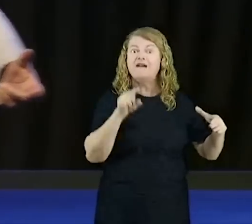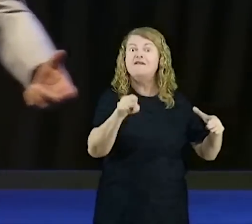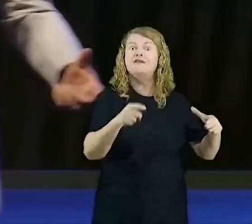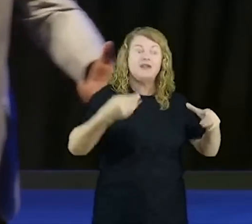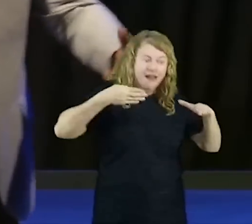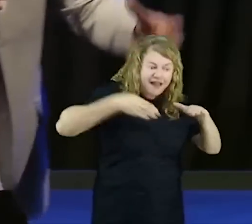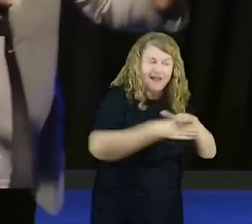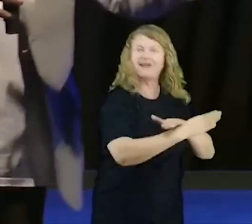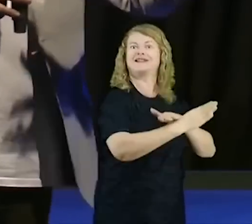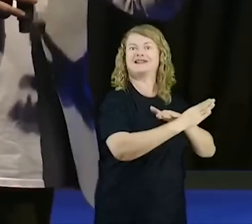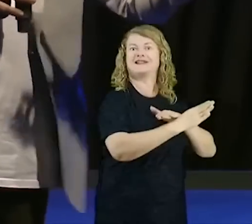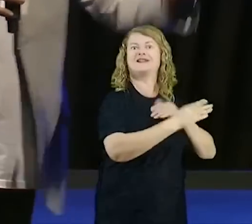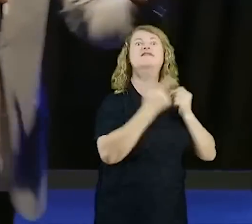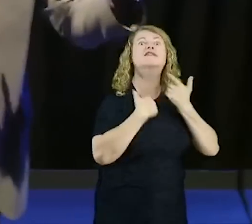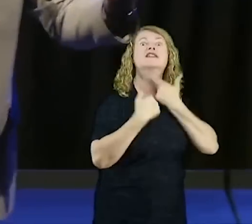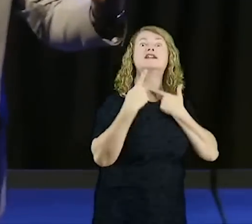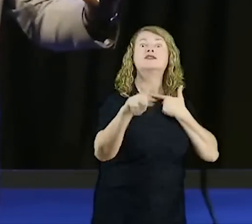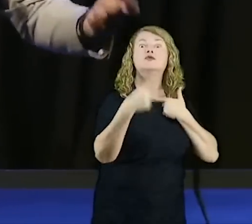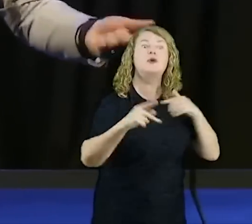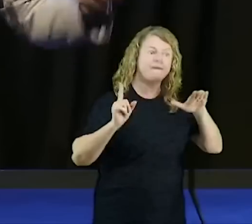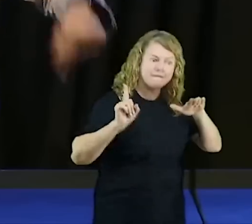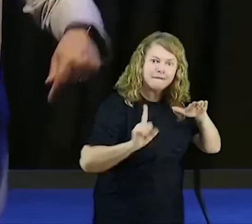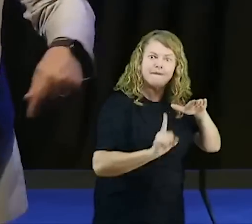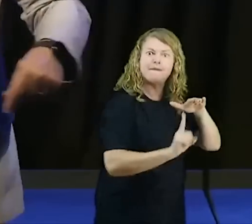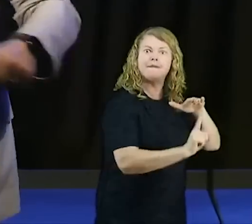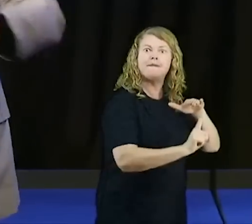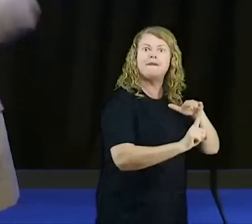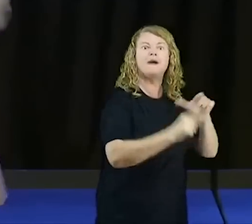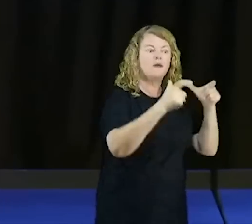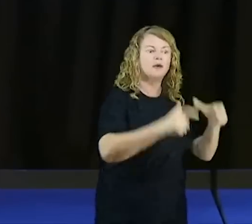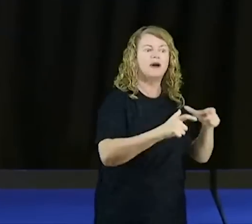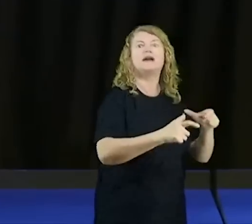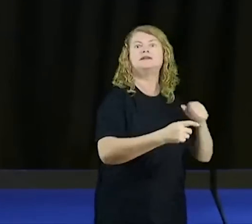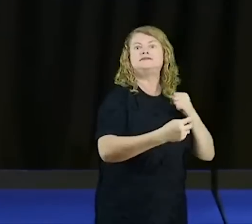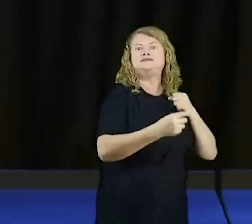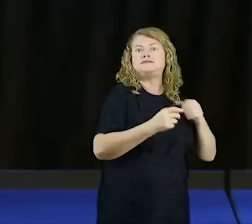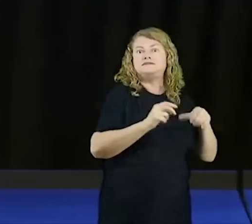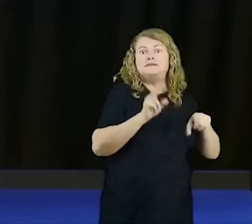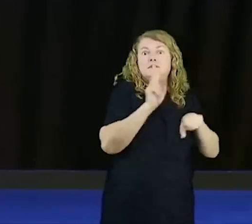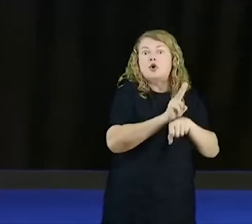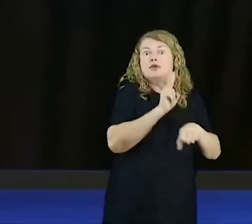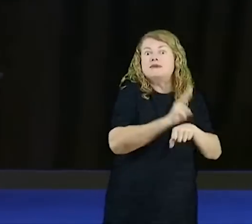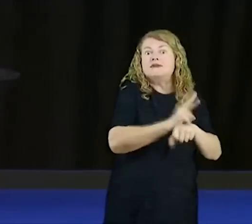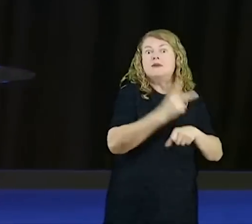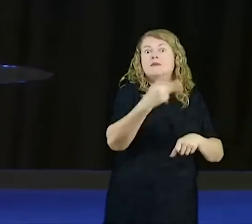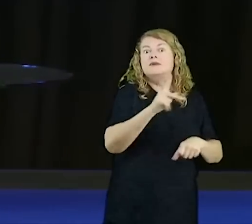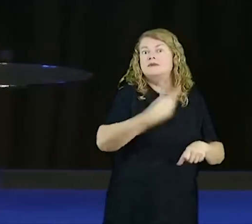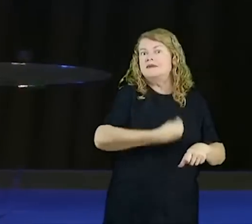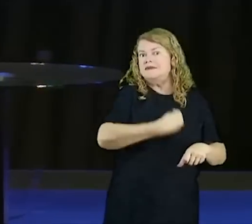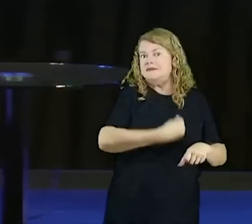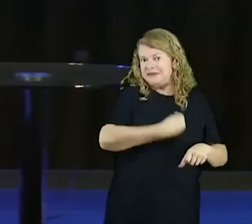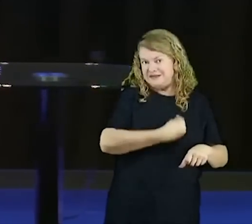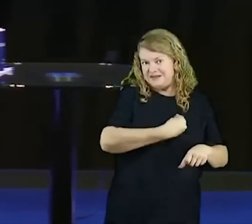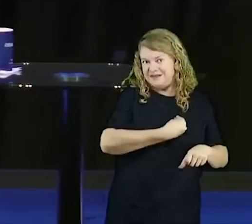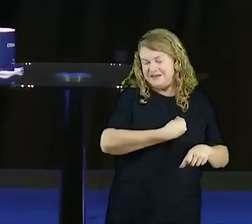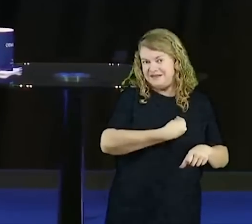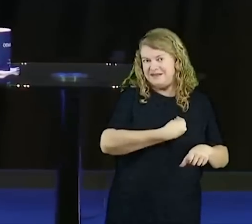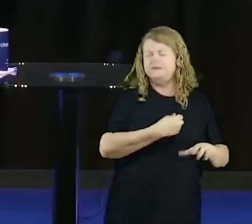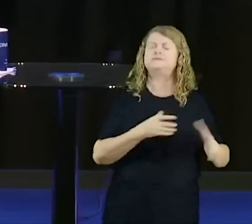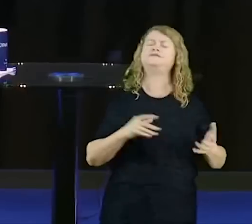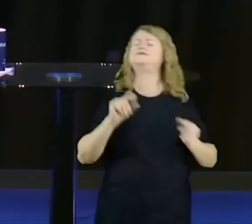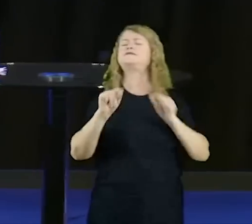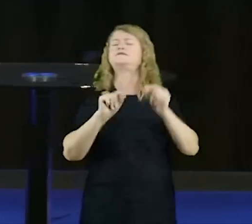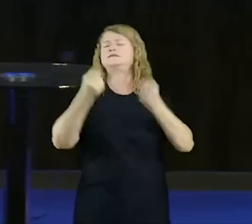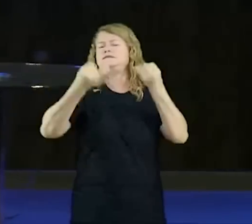você é uma proteção que você mesmo constrói para se defender. Por eu estou falando isso? Porque